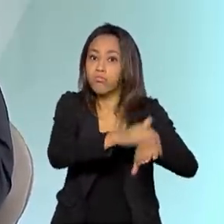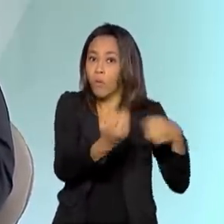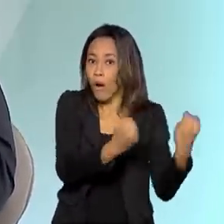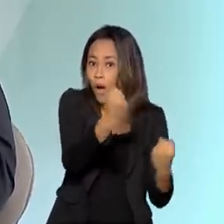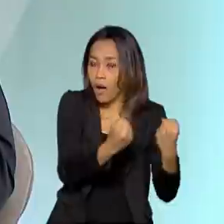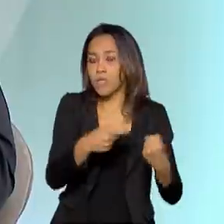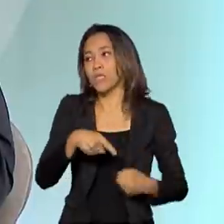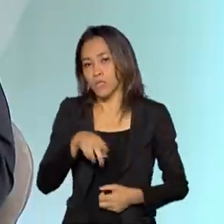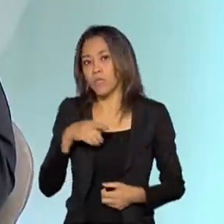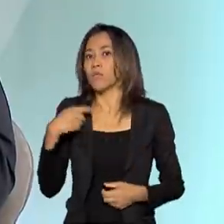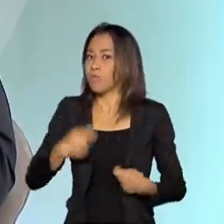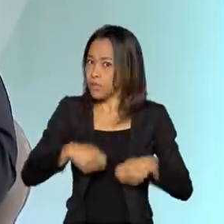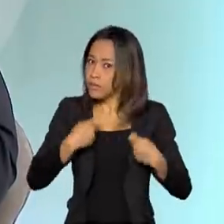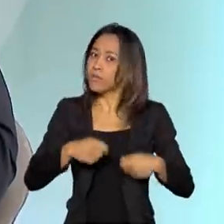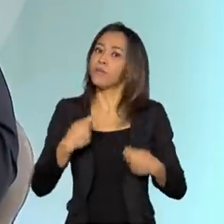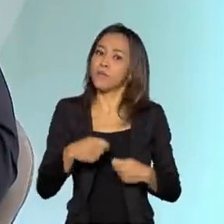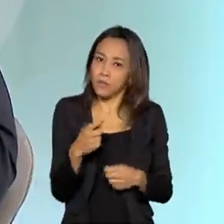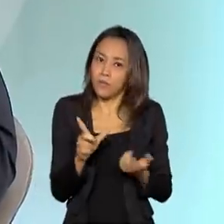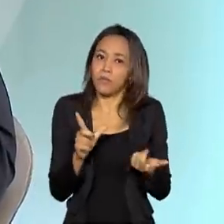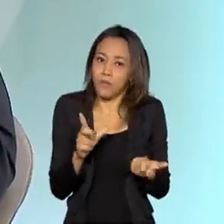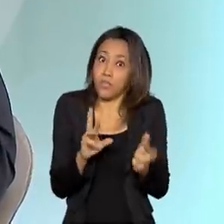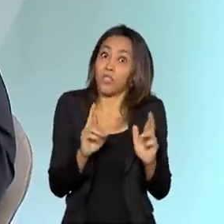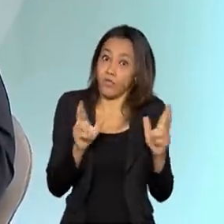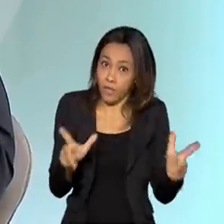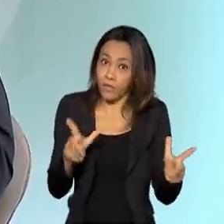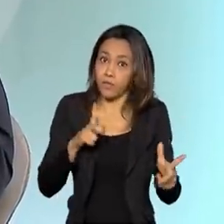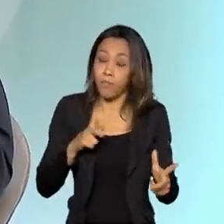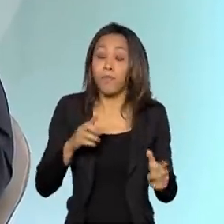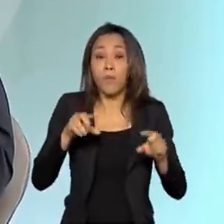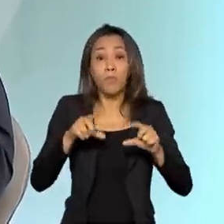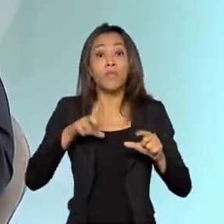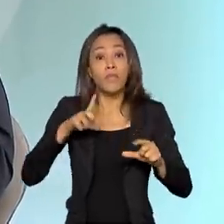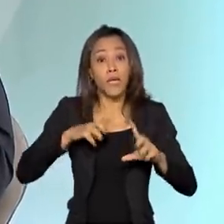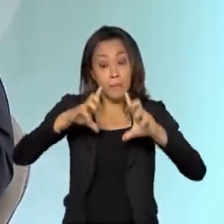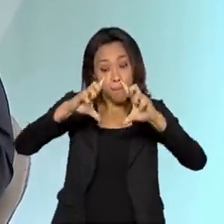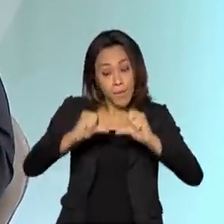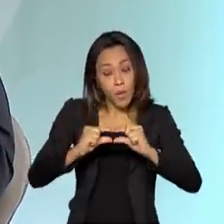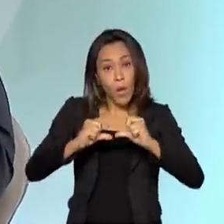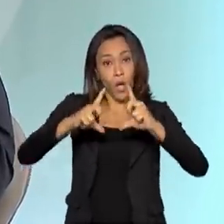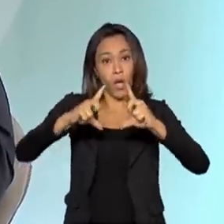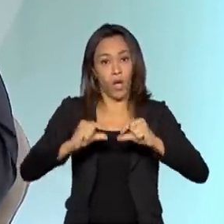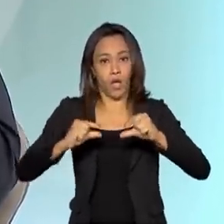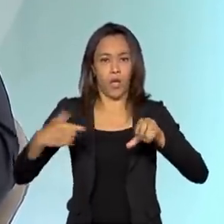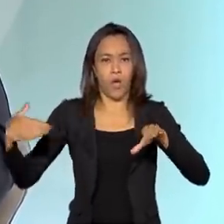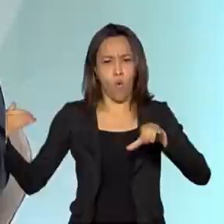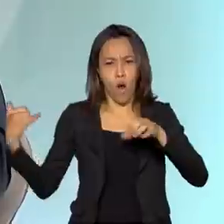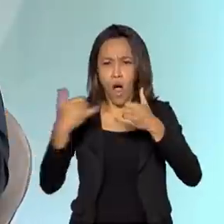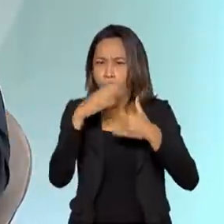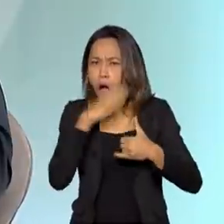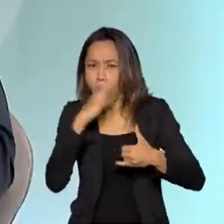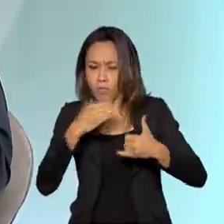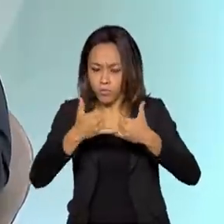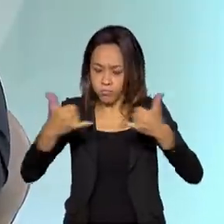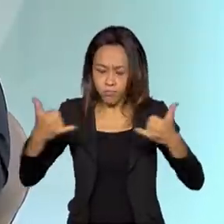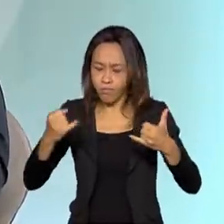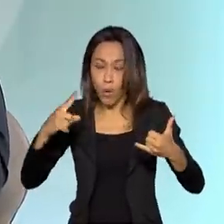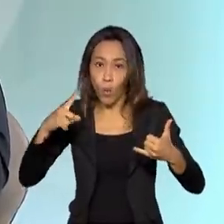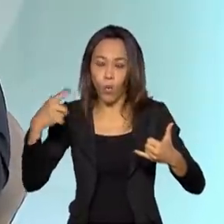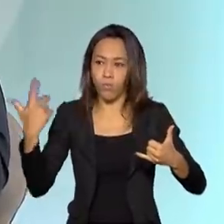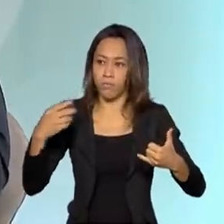Então, por isso que o 5G, ele permite latências abaixo de um milissegundo. Isso significa mais rápido que uma piscada de olhos.